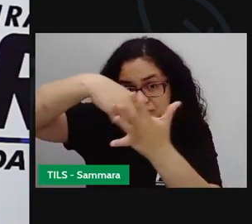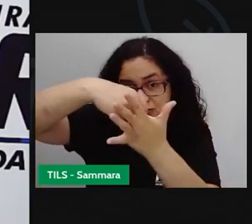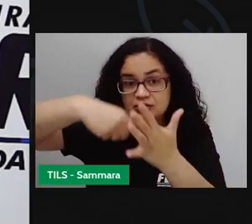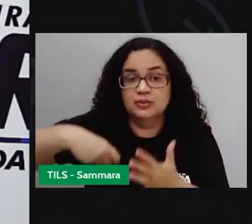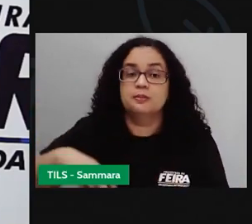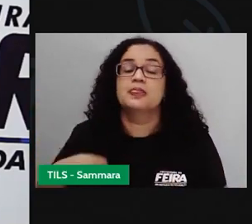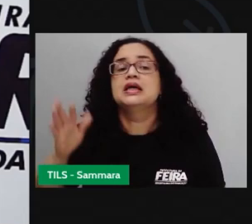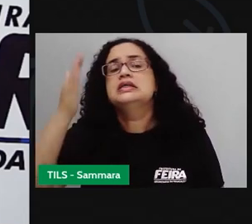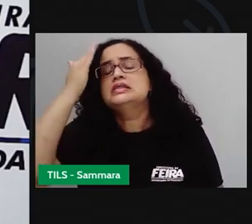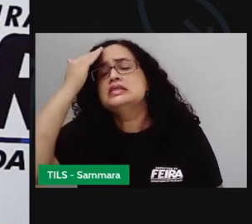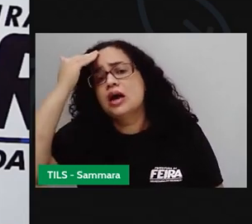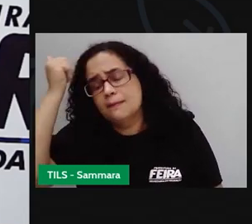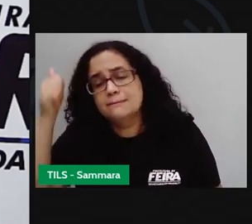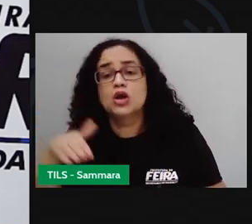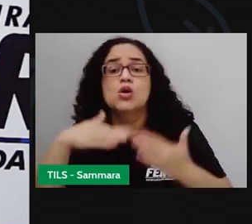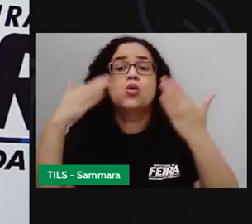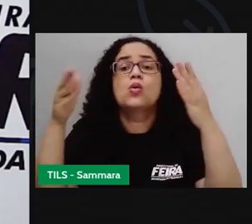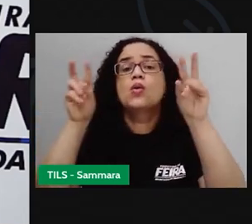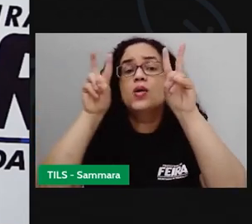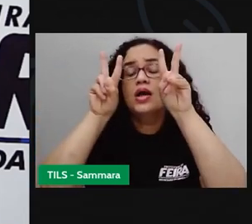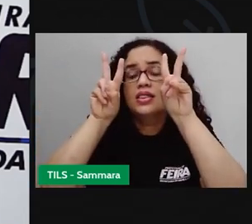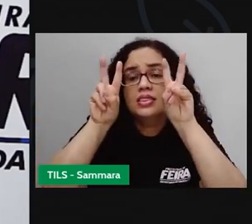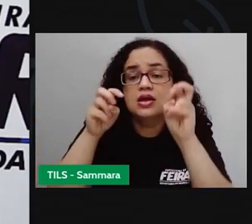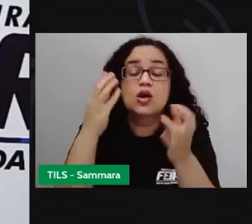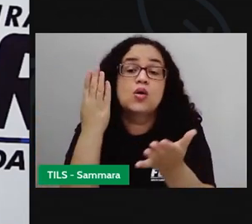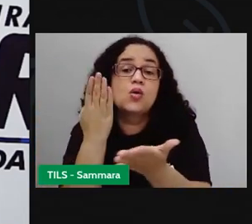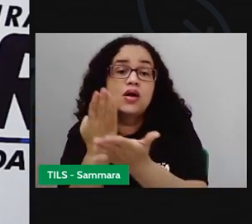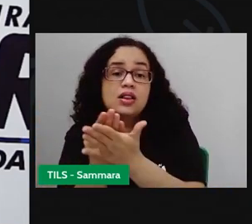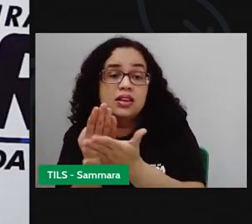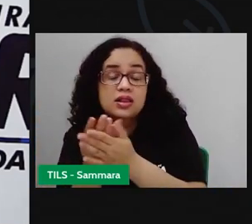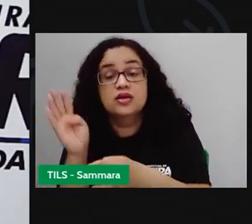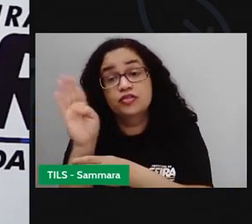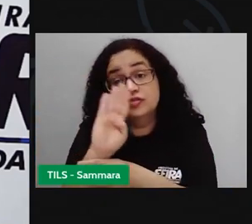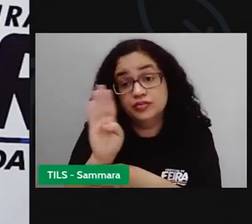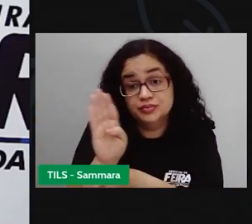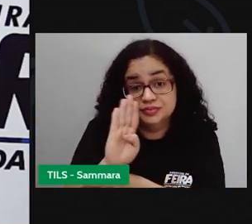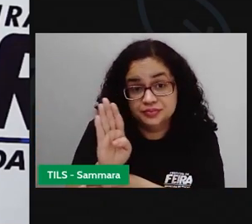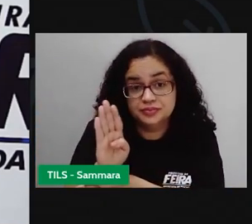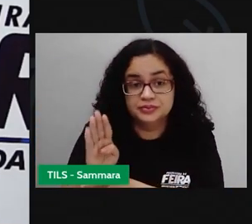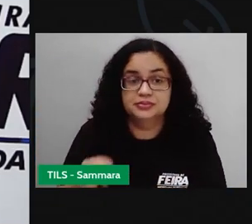Então vamos lá saber qual é o tema, qual é a área da nossa videoaula de hoje?